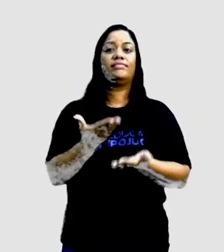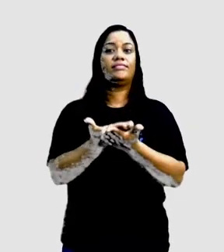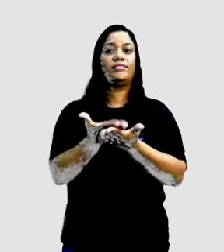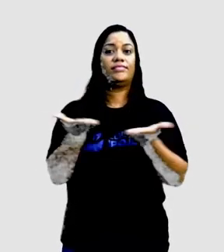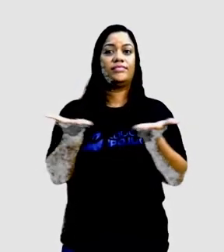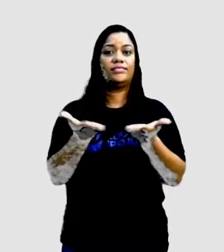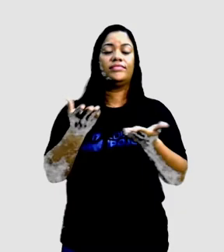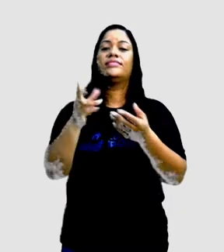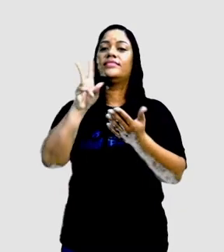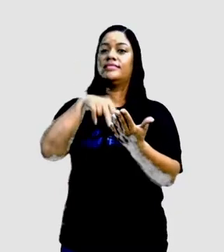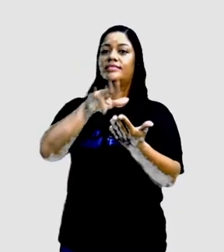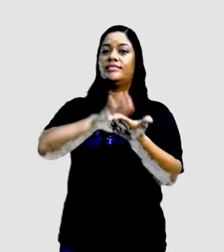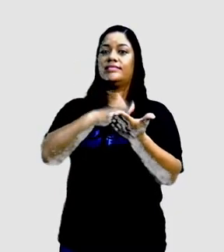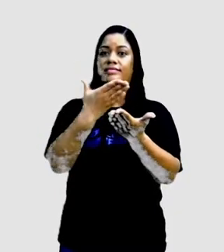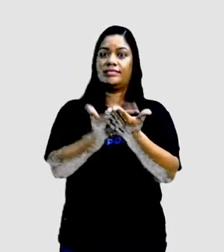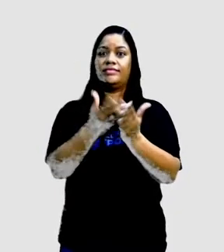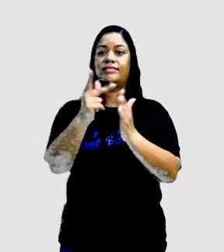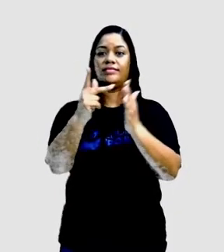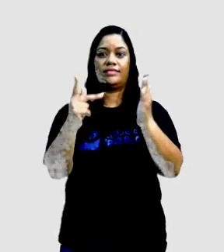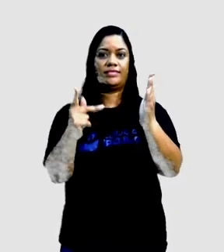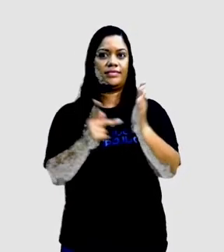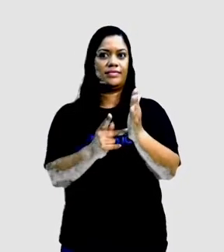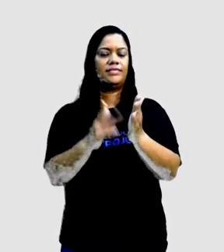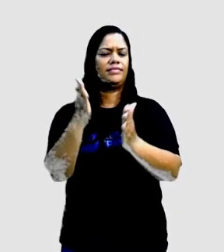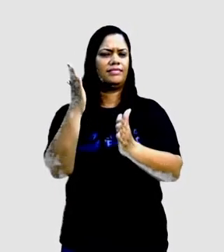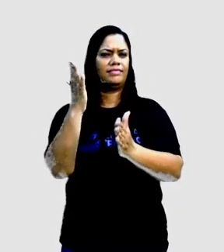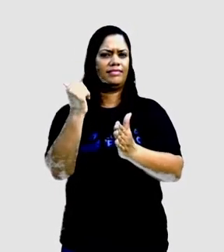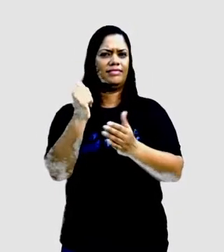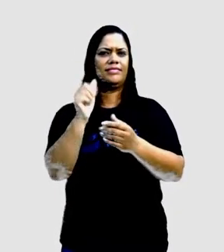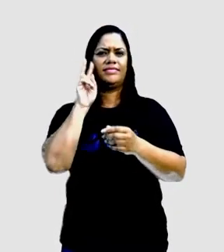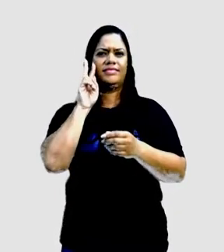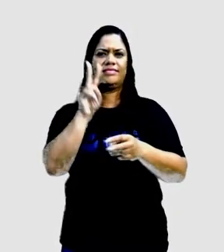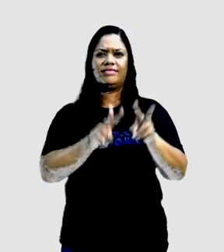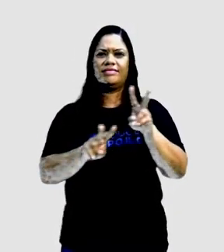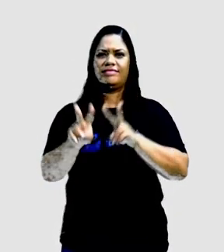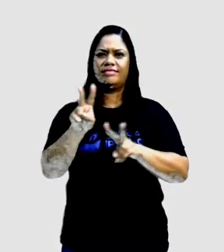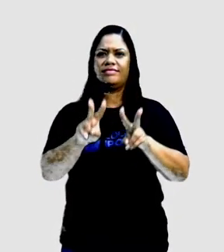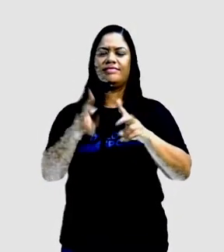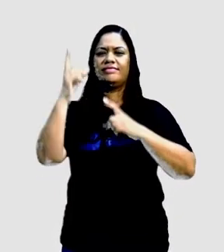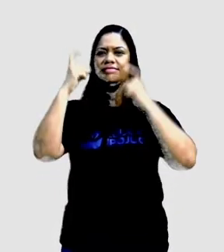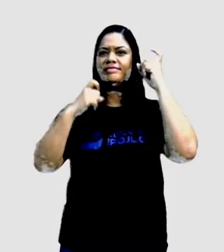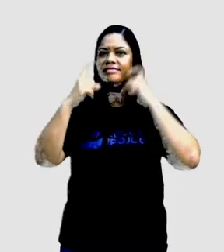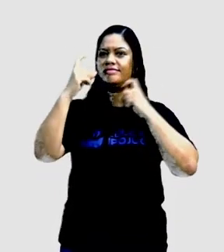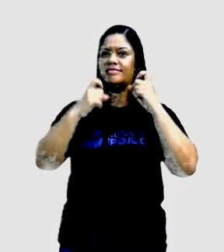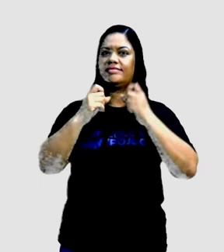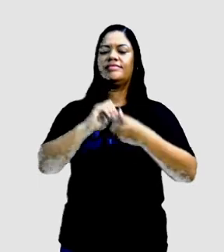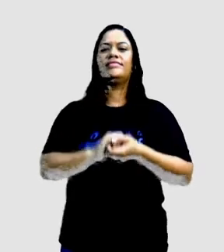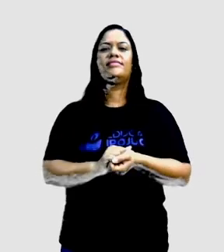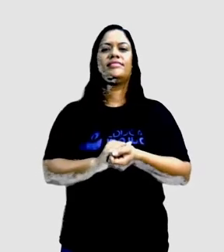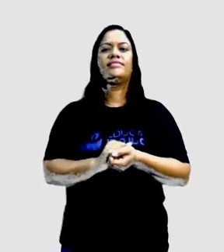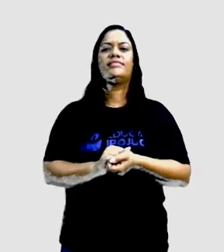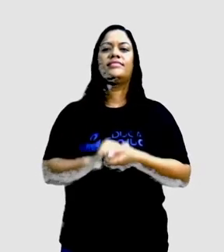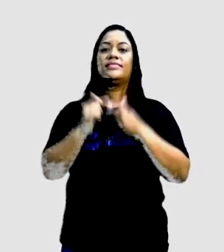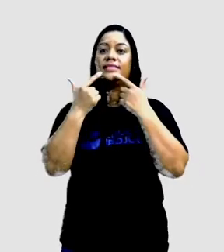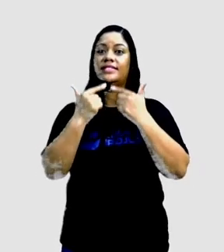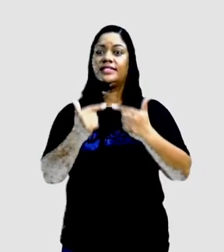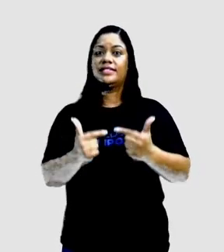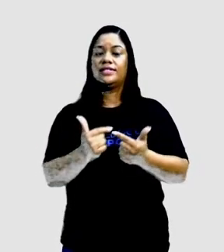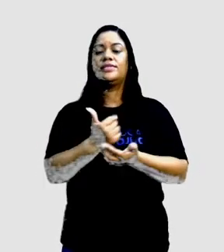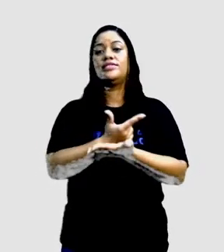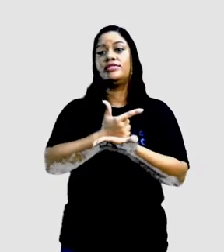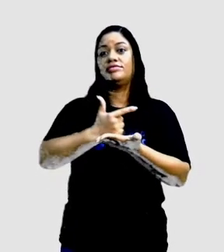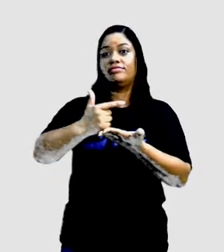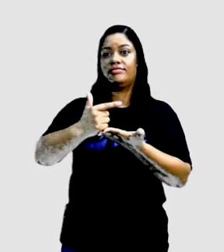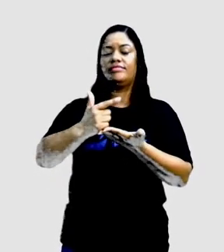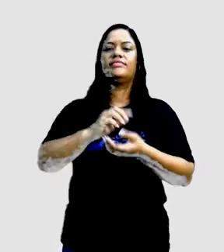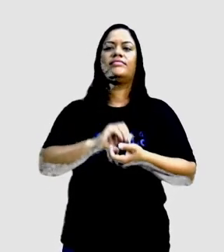hoje, lemos e interpretamos poemas a partir da identificação dos recursos expressivos. A literação, a assonância,